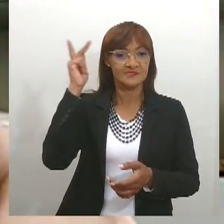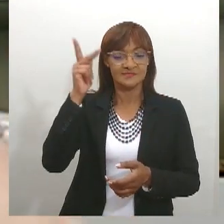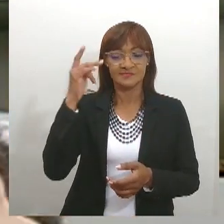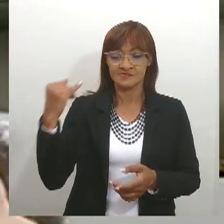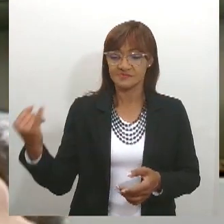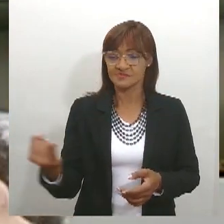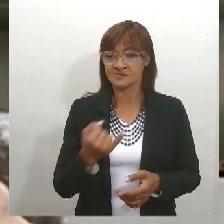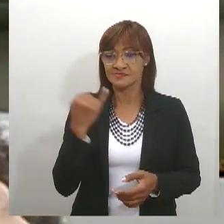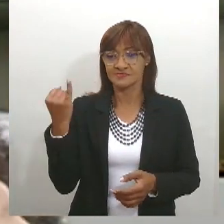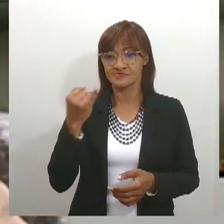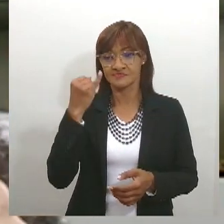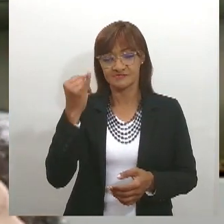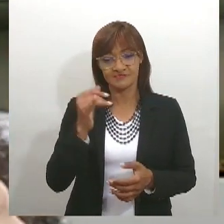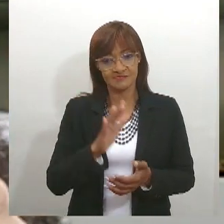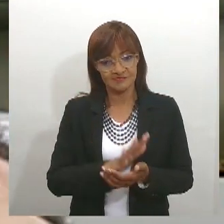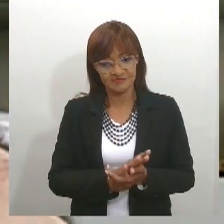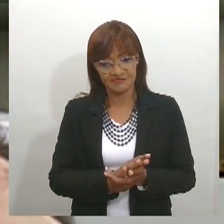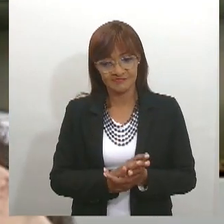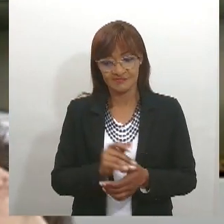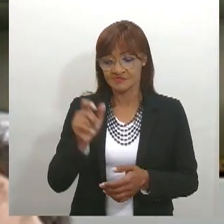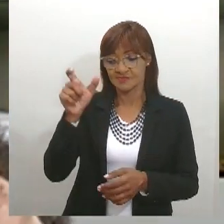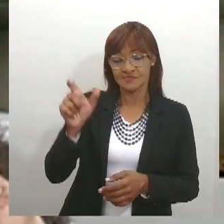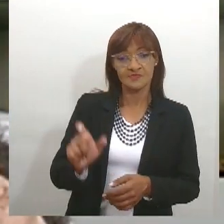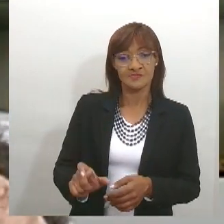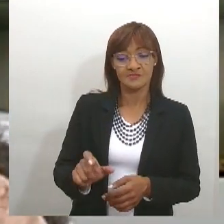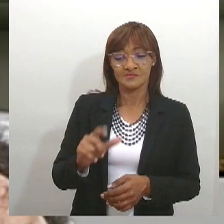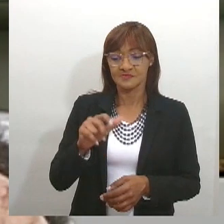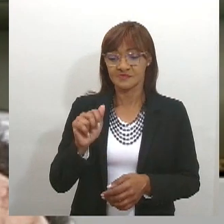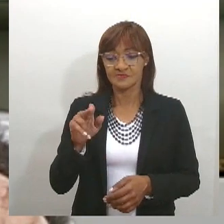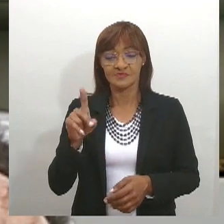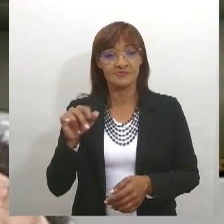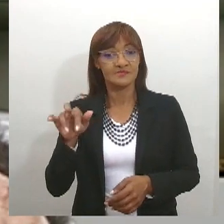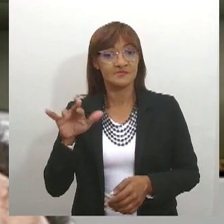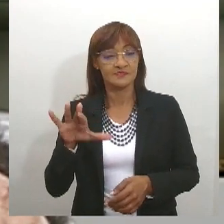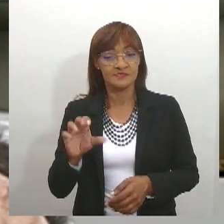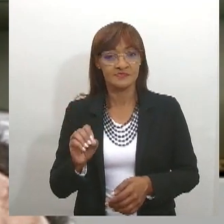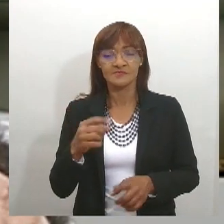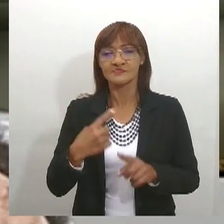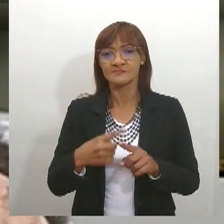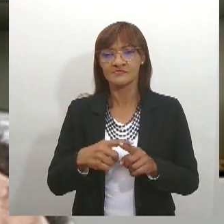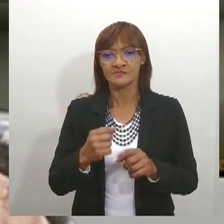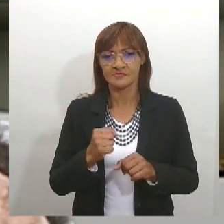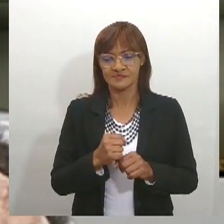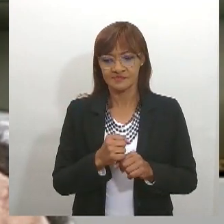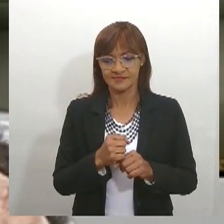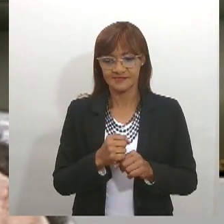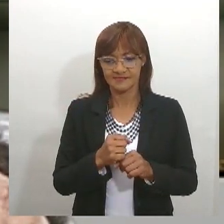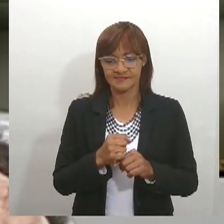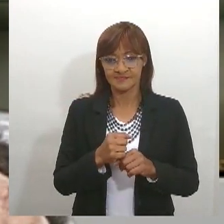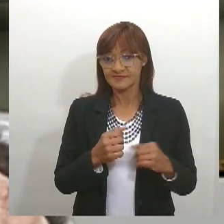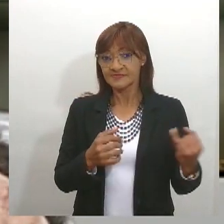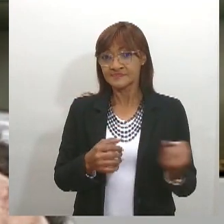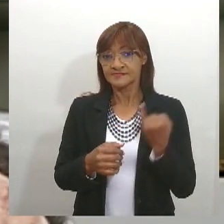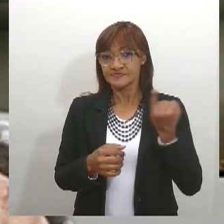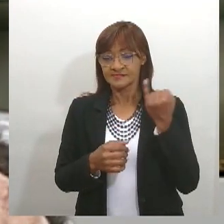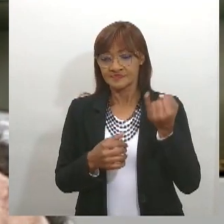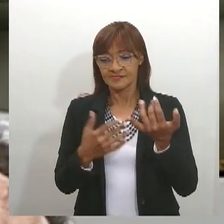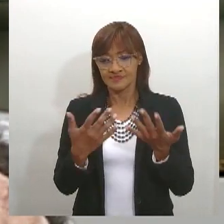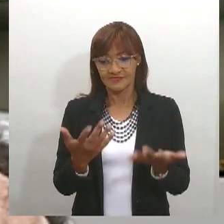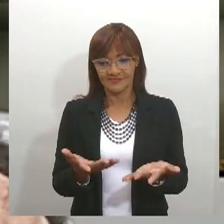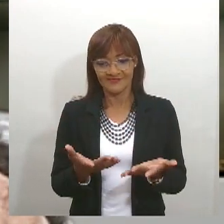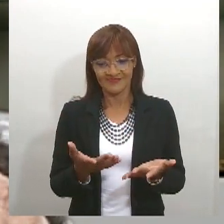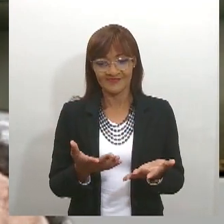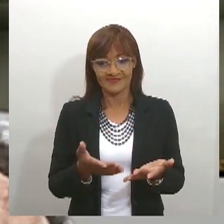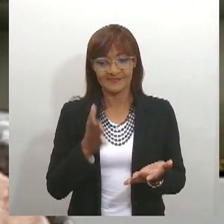significativa? Como nos lembra o padre Zé Lima, meu confrade lá na Academia Sergipana de Letras,